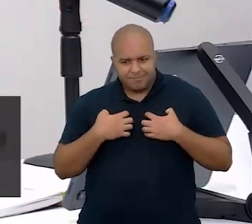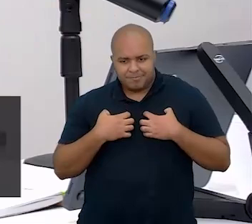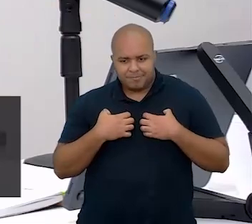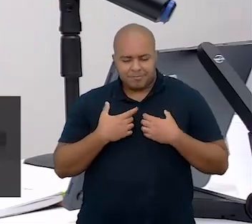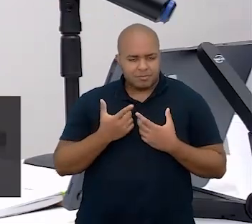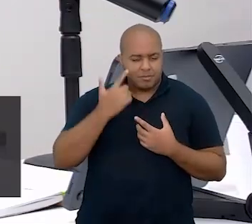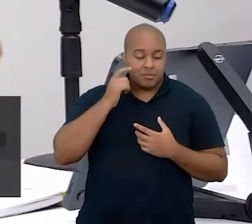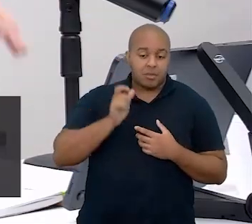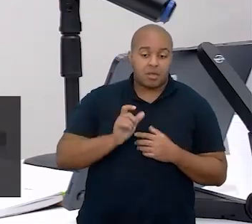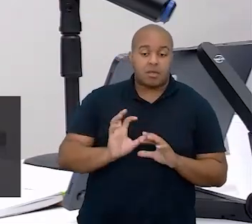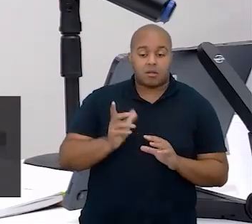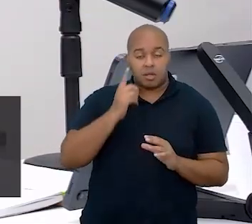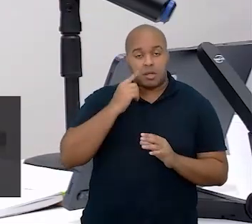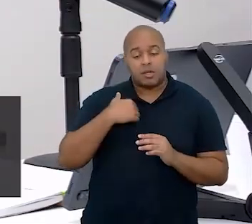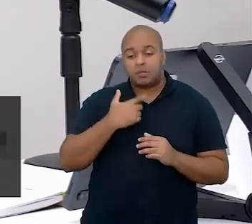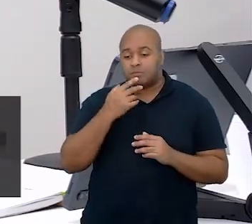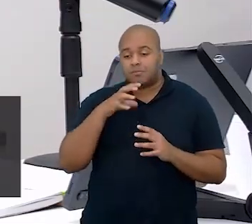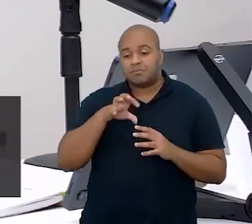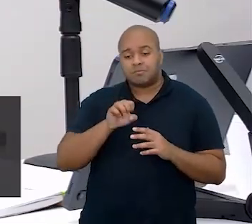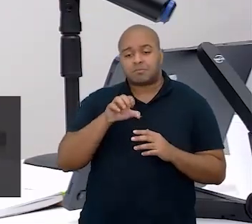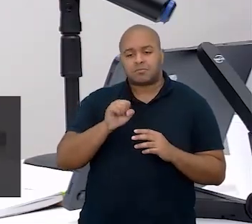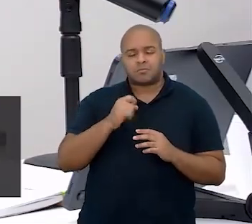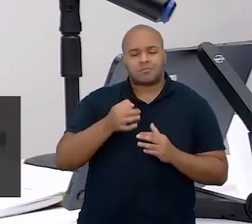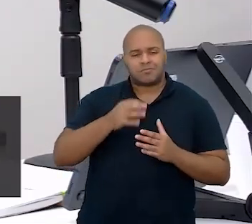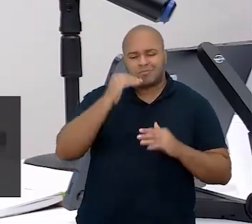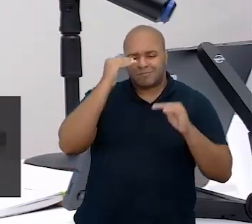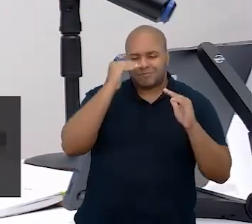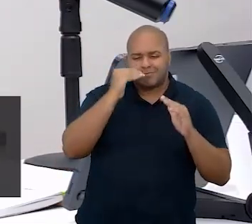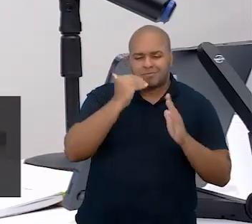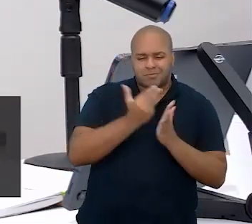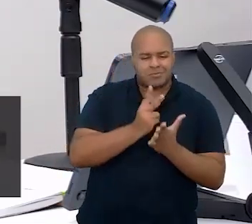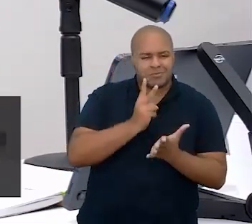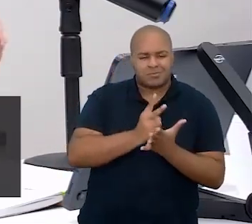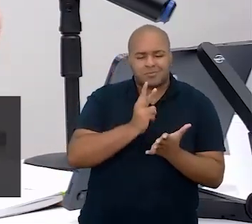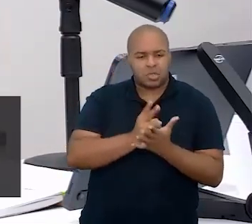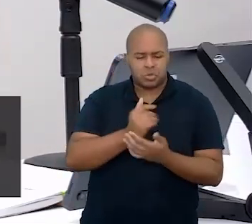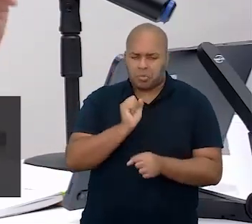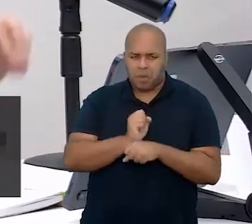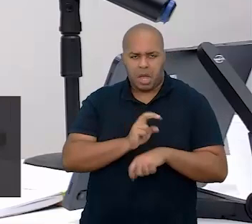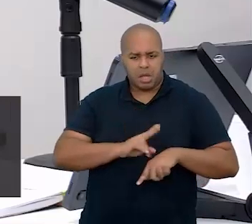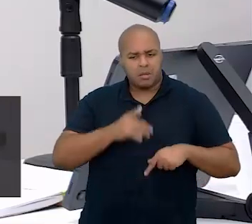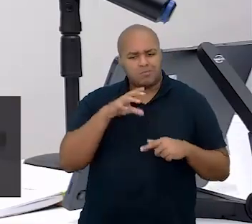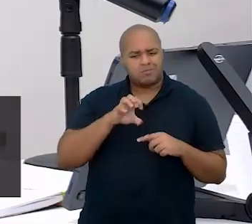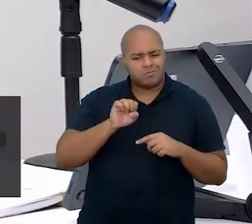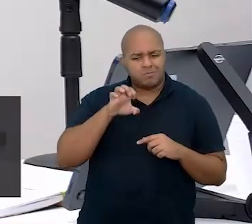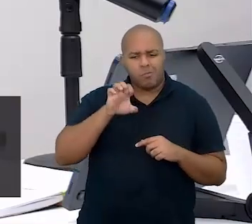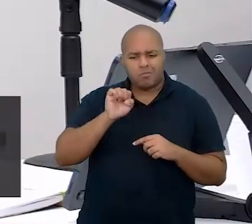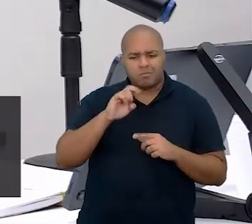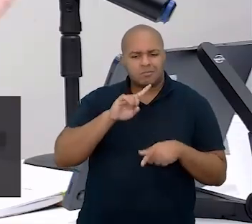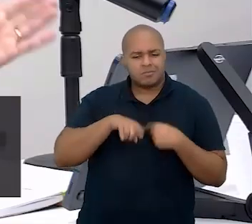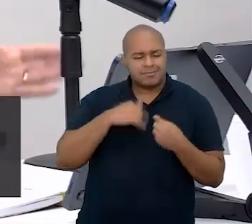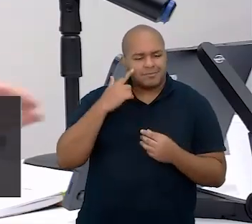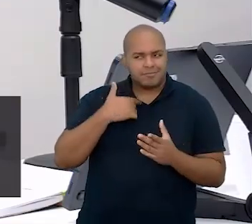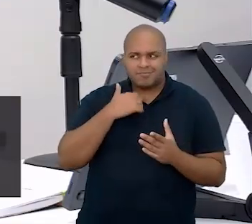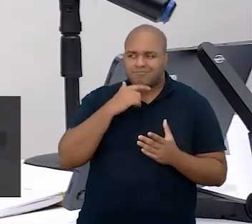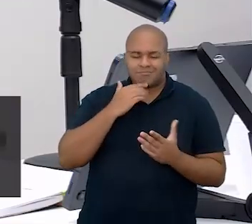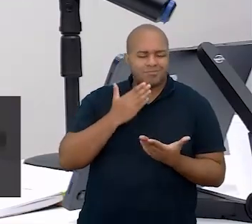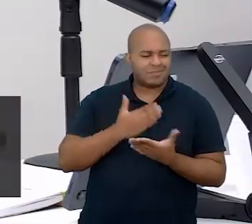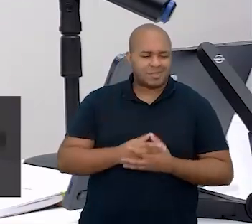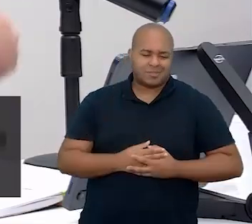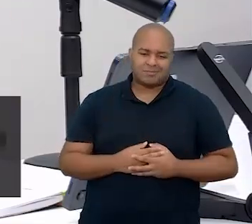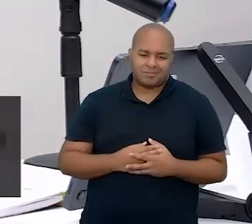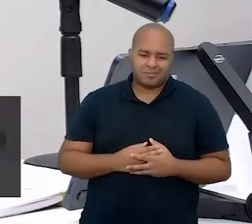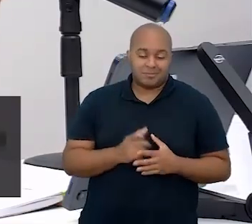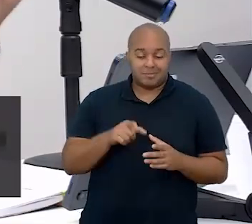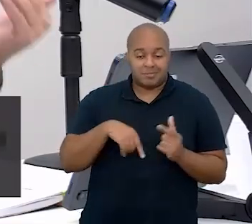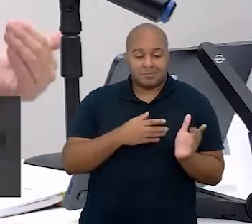Enquanto isso, eu mastigava obedientemente sem parar. Até que não suportei mais e,